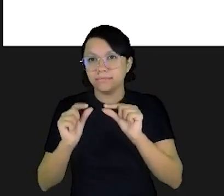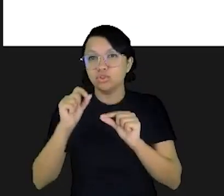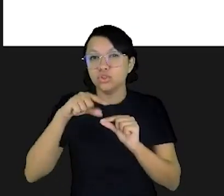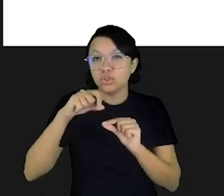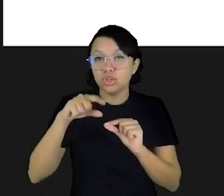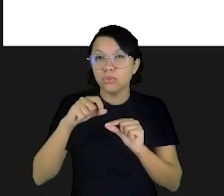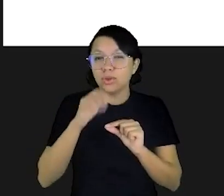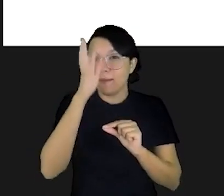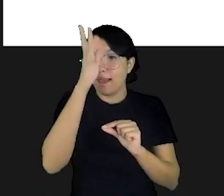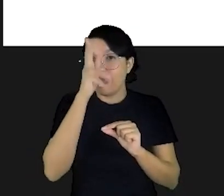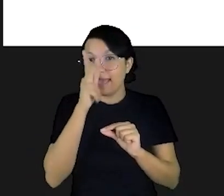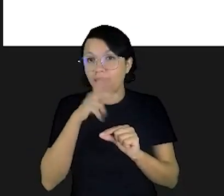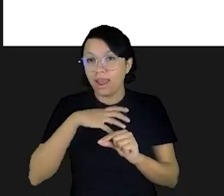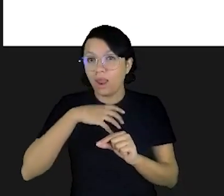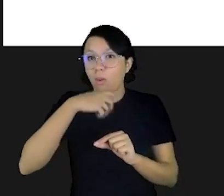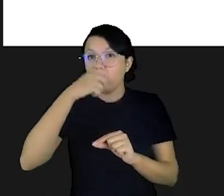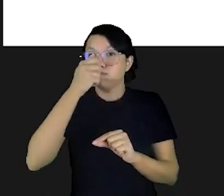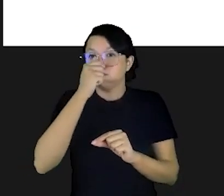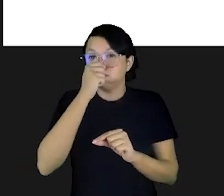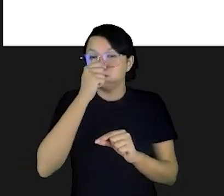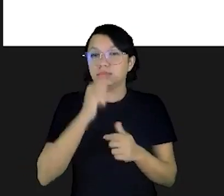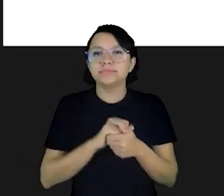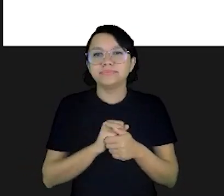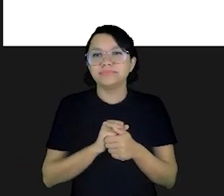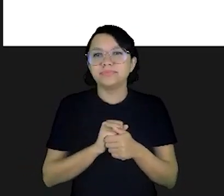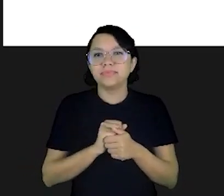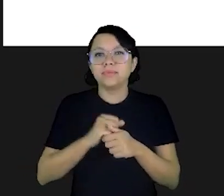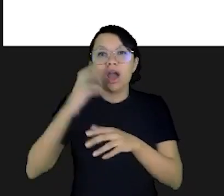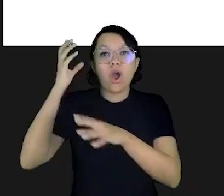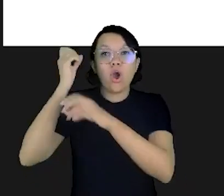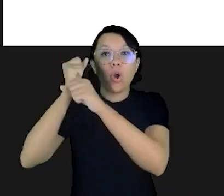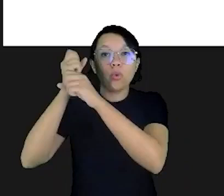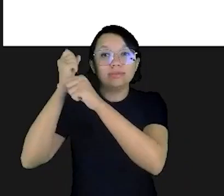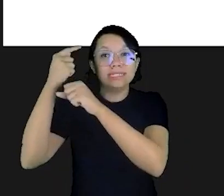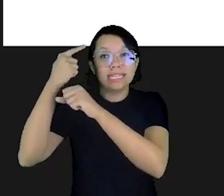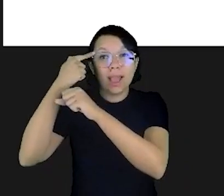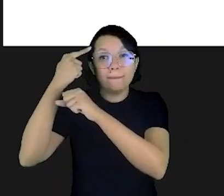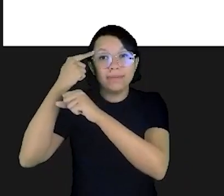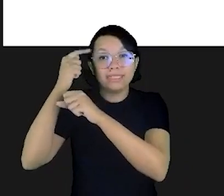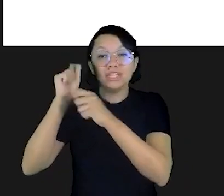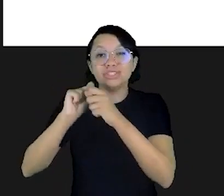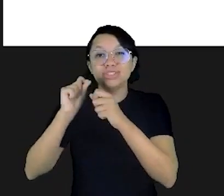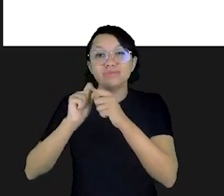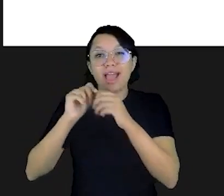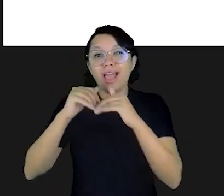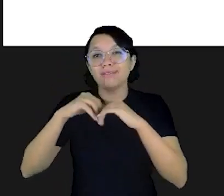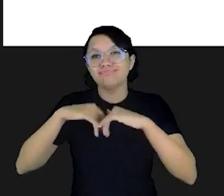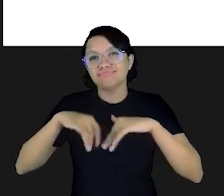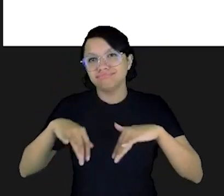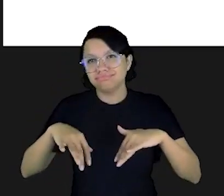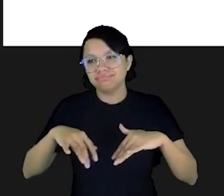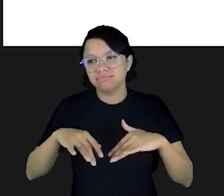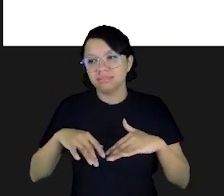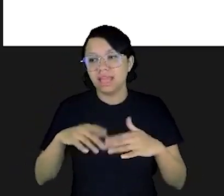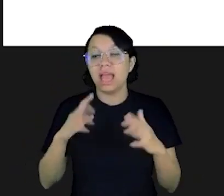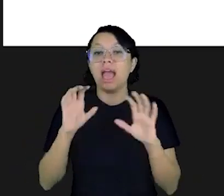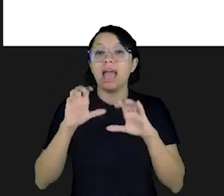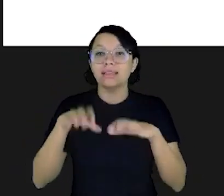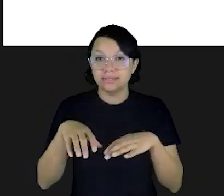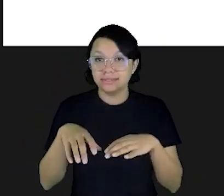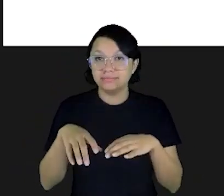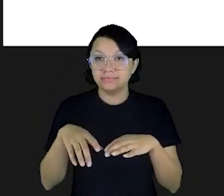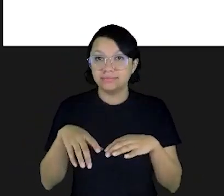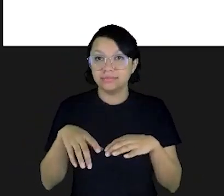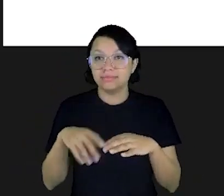a garincha, o papo e a tal da contabilidade mental que a gente faz nos trai. É assim que a gente se trai também com o resultado